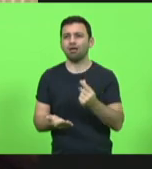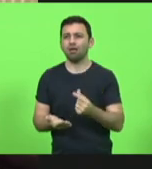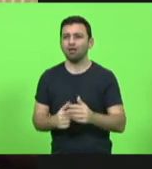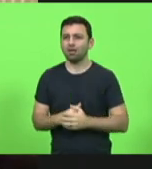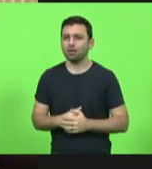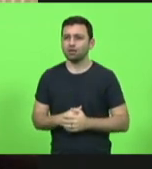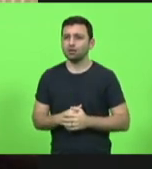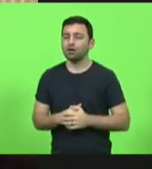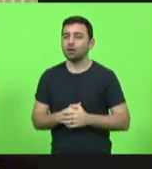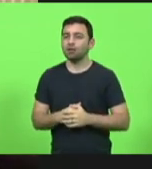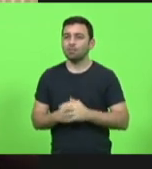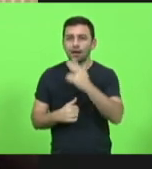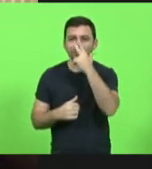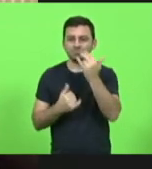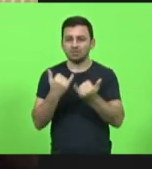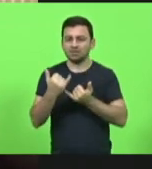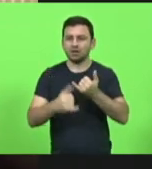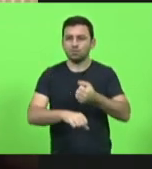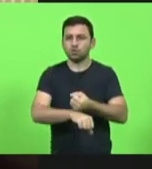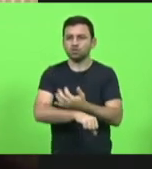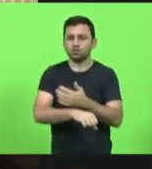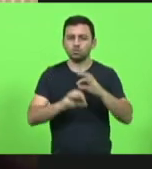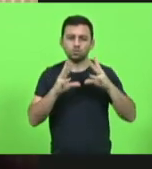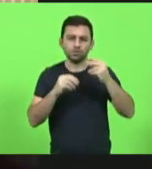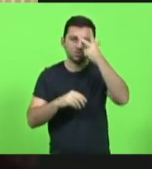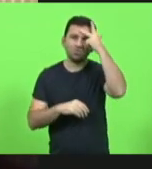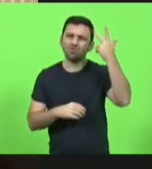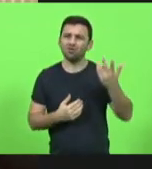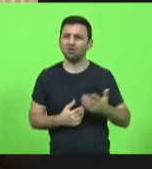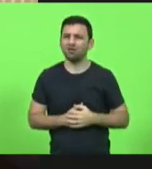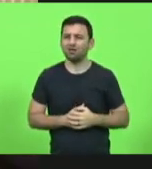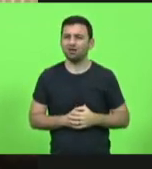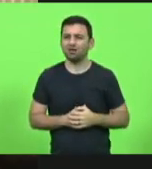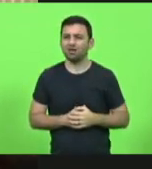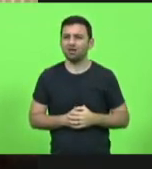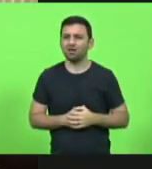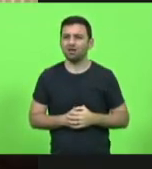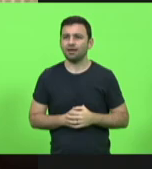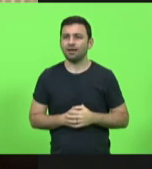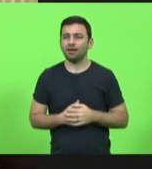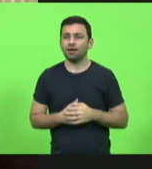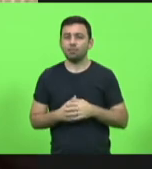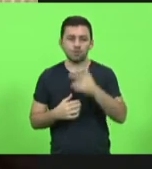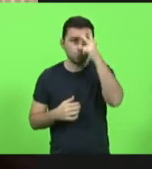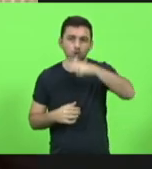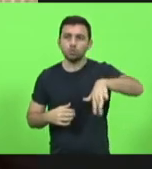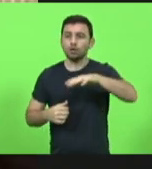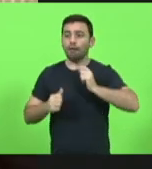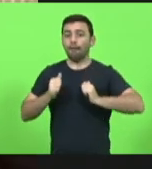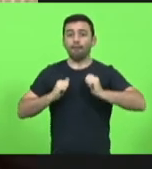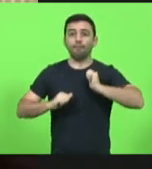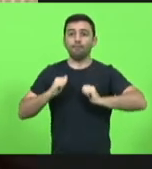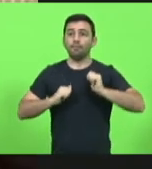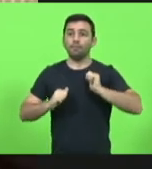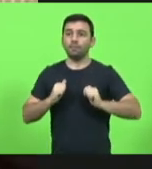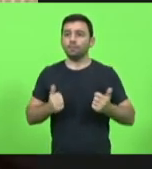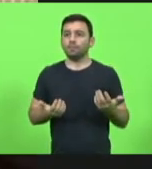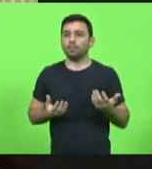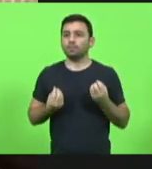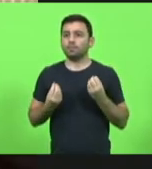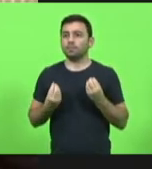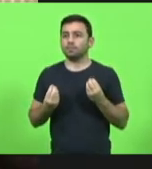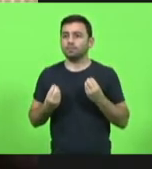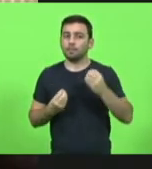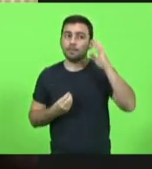vocês estão brincando com as emoções das pessoas. Vocês estão criando expectativas que, na verdade, todos eles